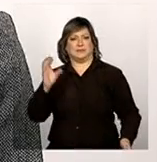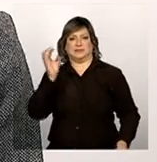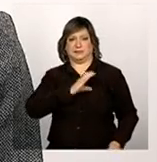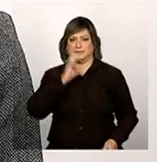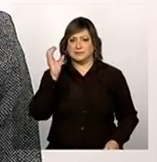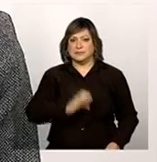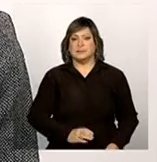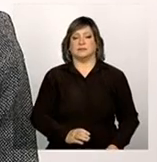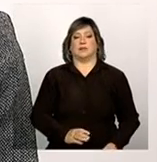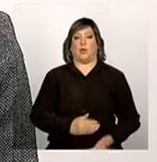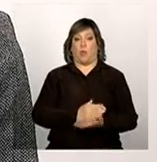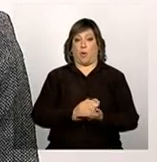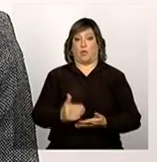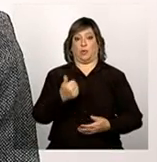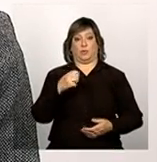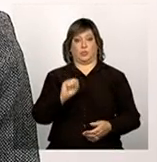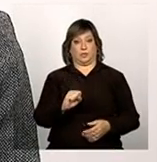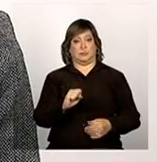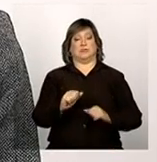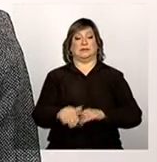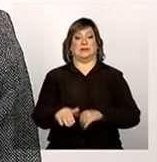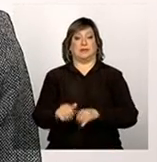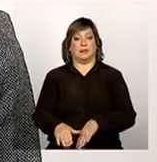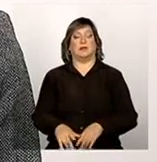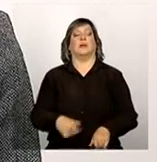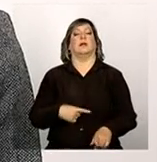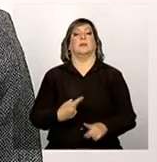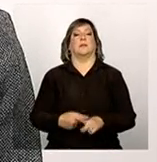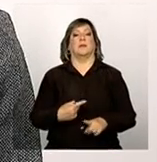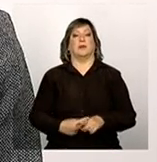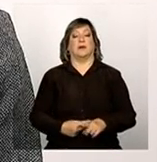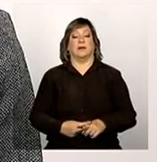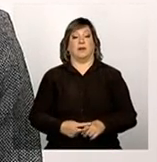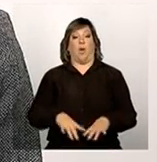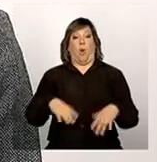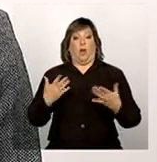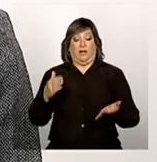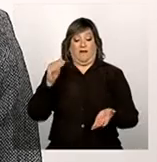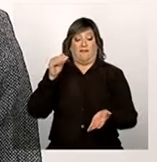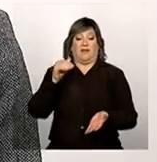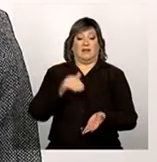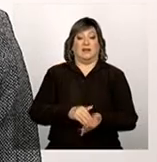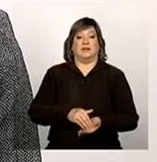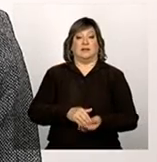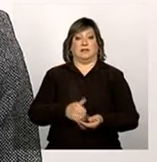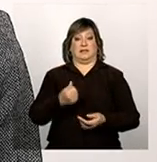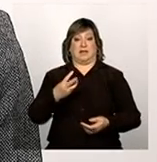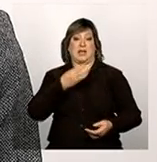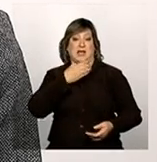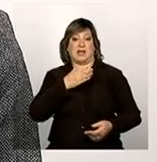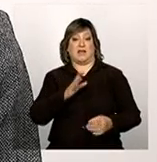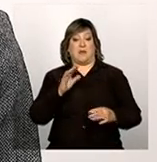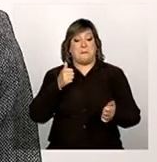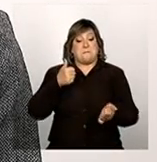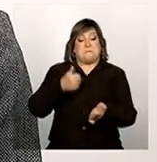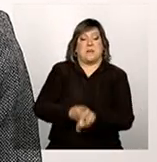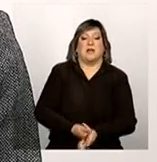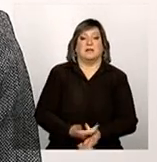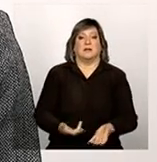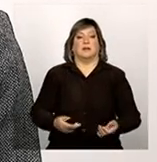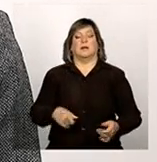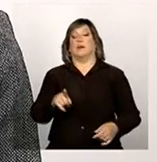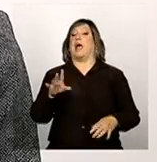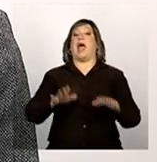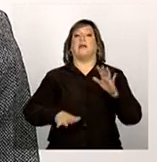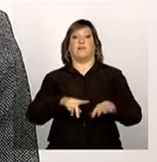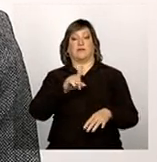de pessoas deixam para preencher no último momento. Por quê? Se você depende de alguma informação que é mais